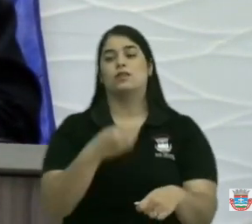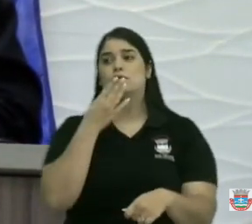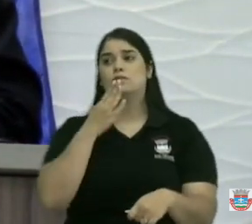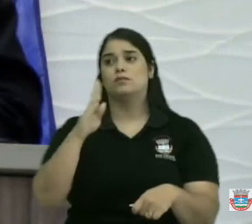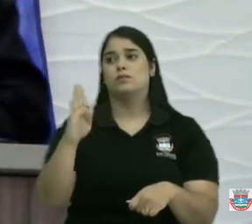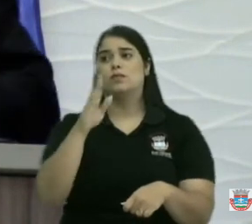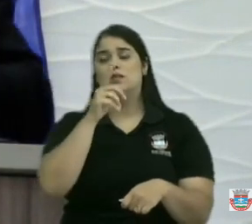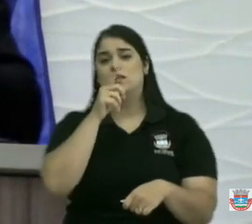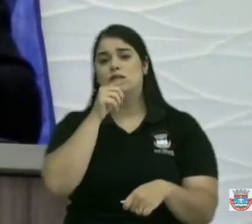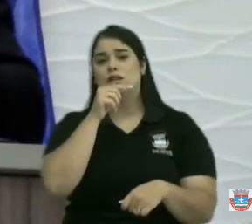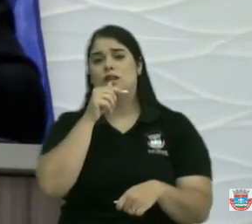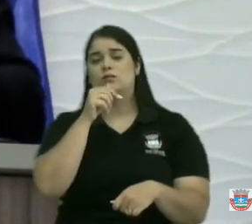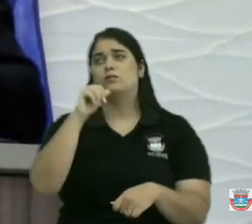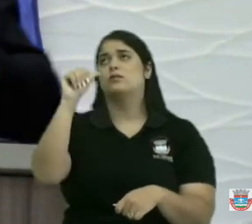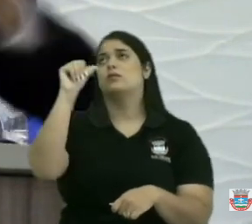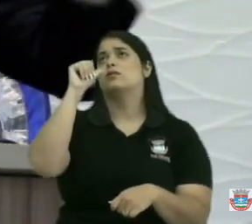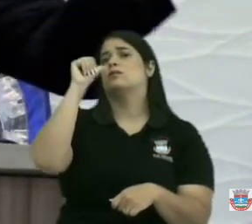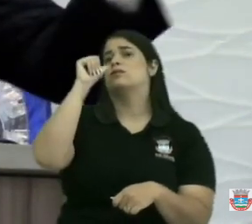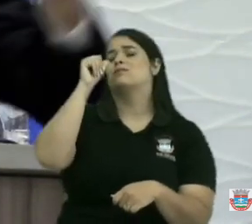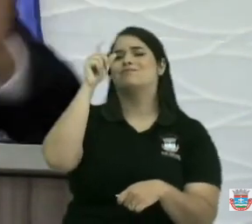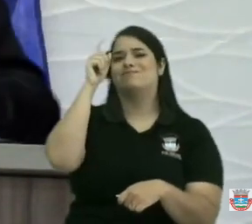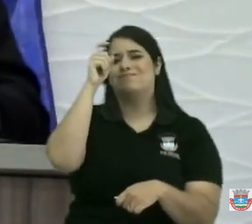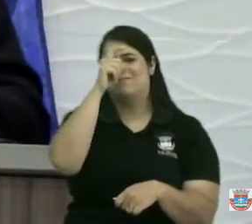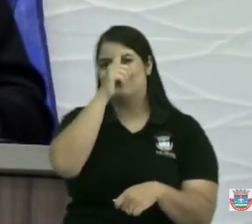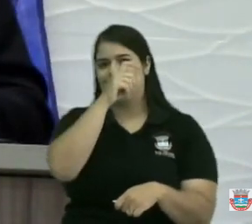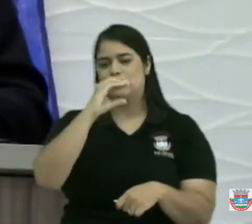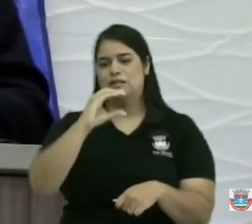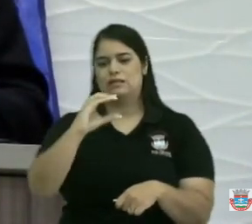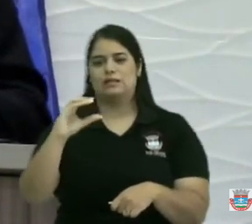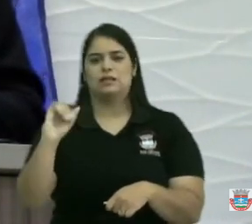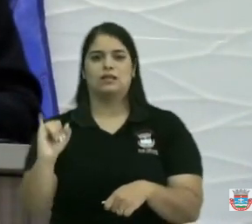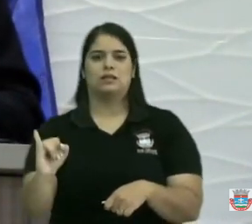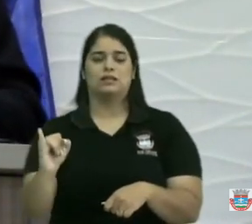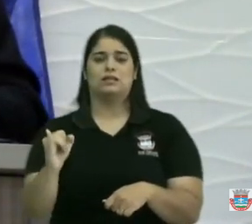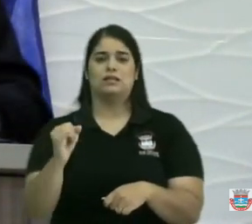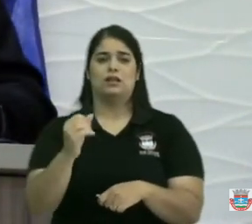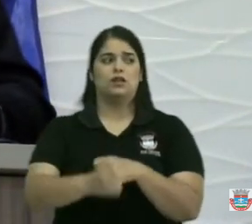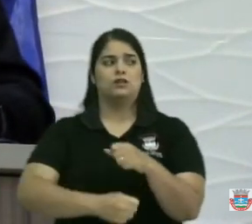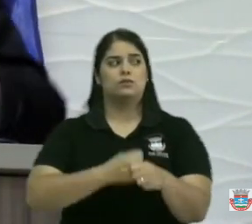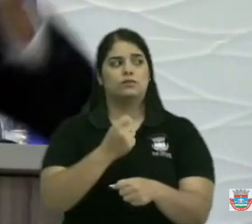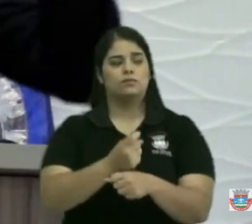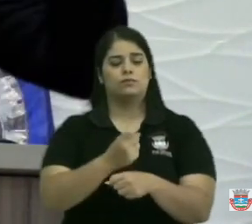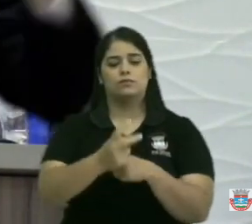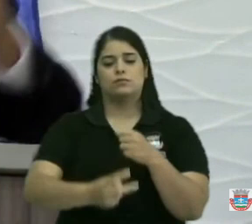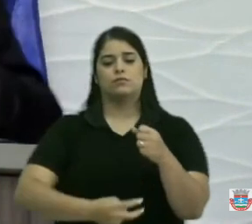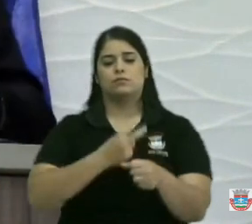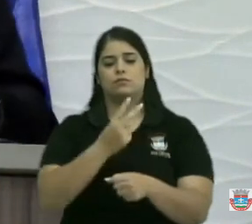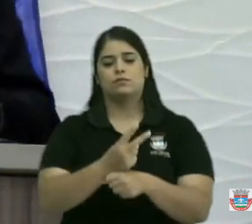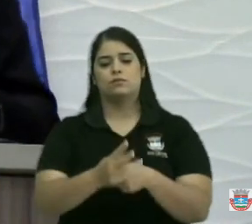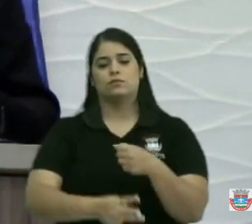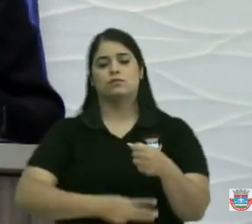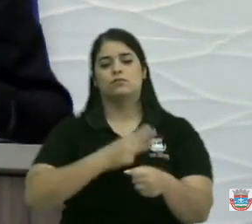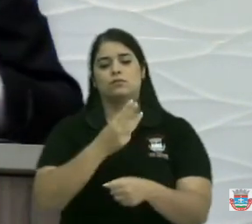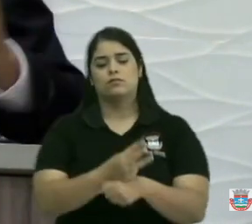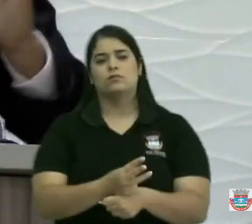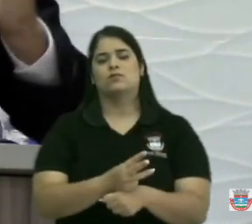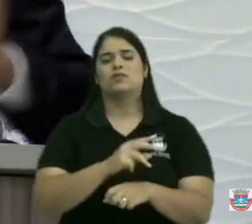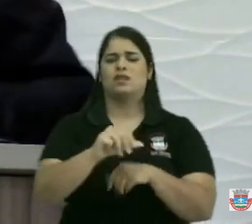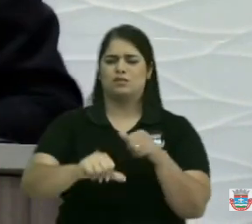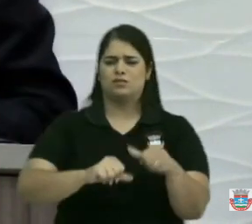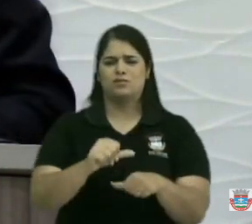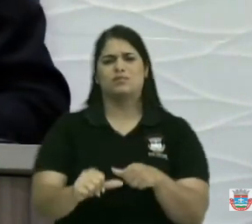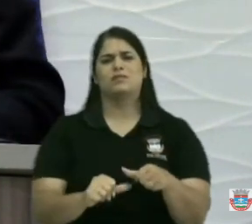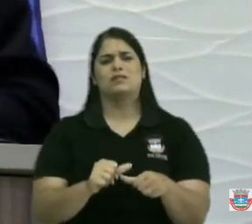beber que é difícil o CCI 3 anos fechados a mudança foi essa 3